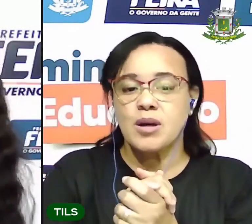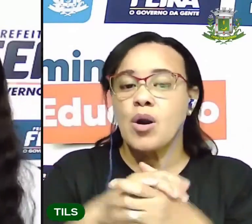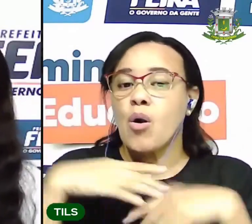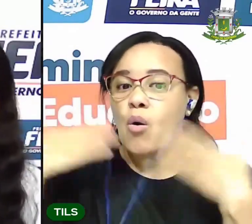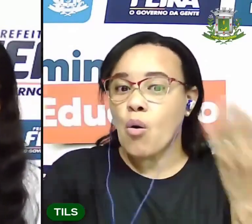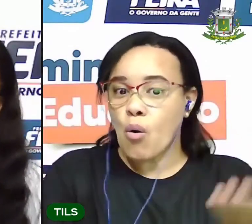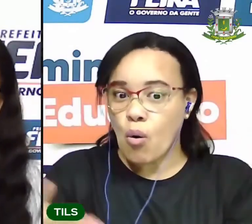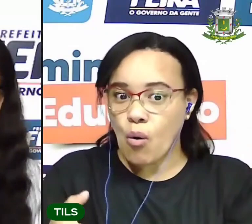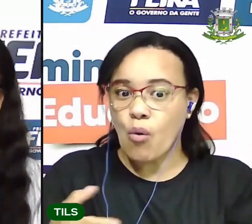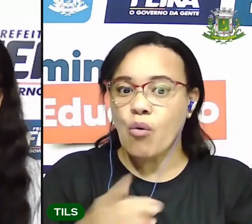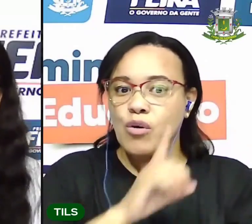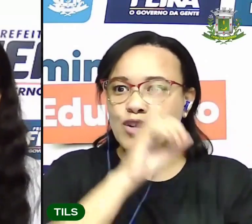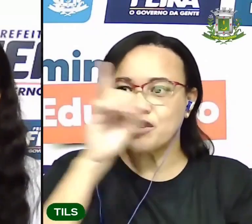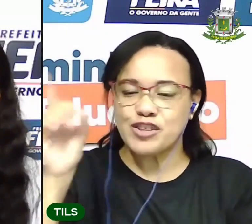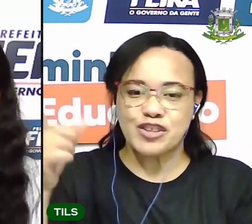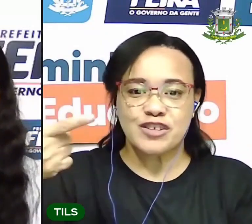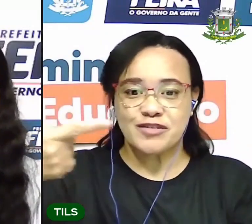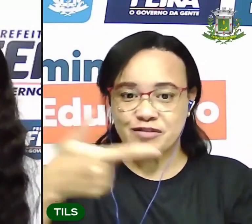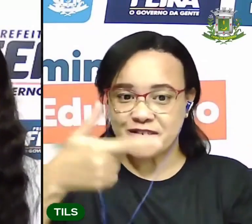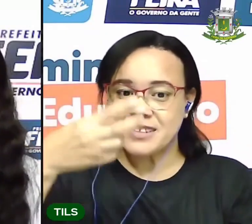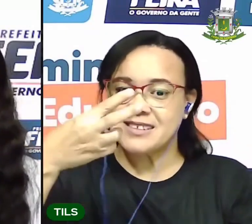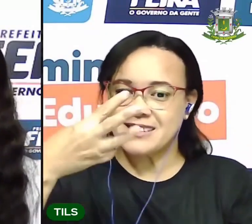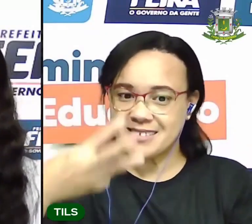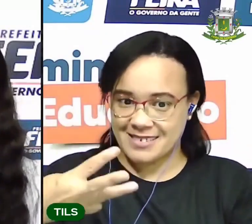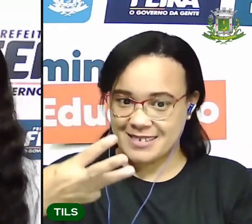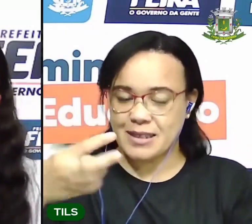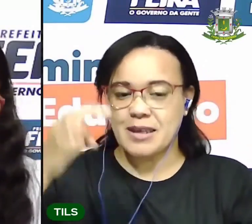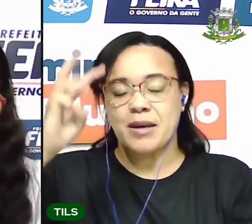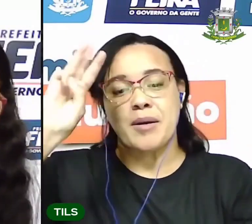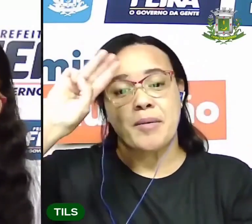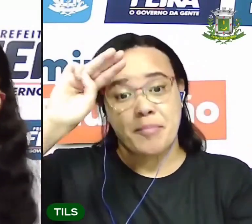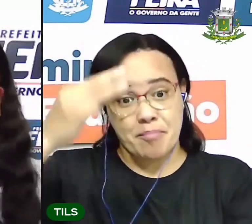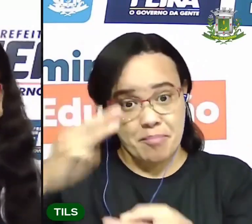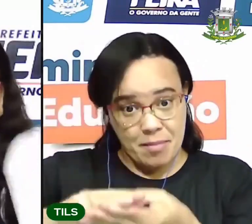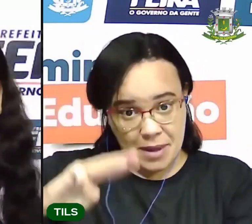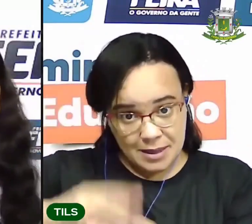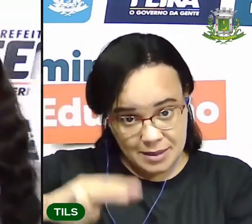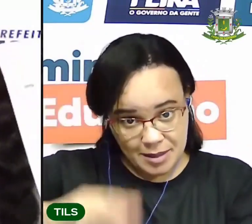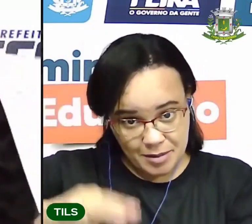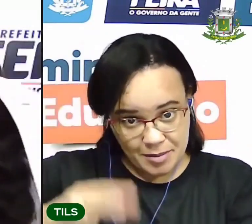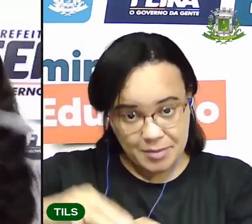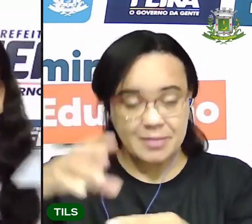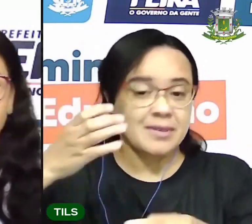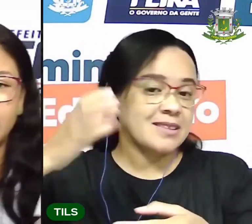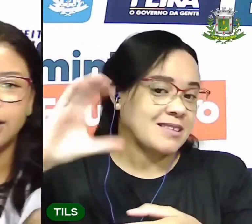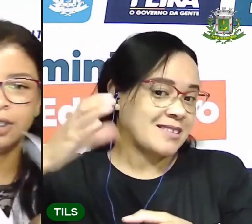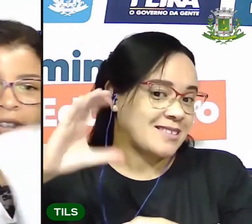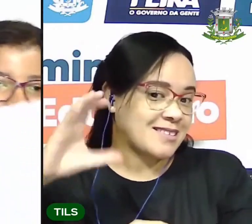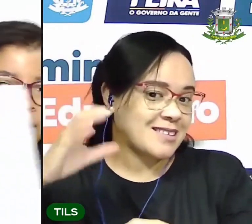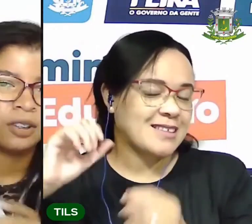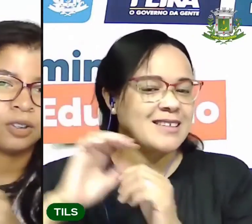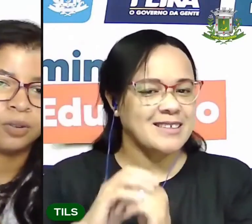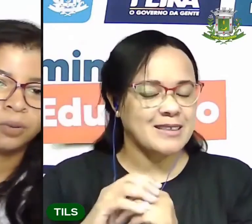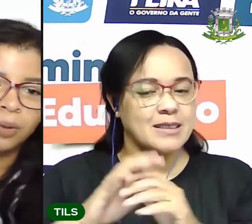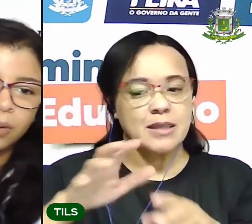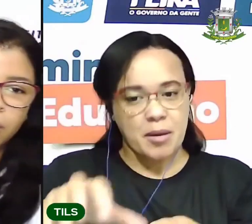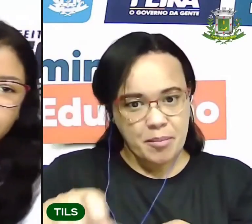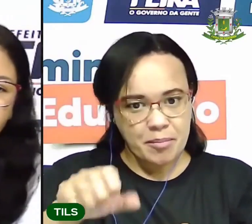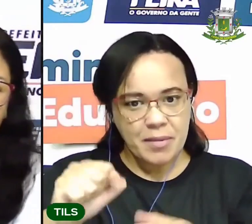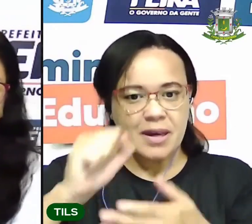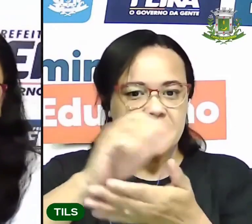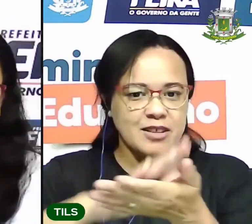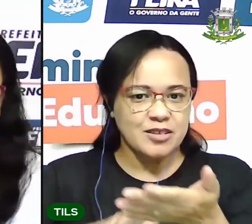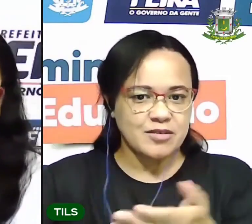de Matemática e Ciências da Natureza. Já separa aí, tá? A atividade junto